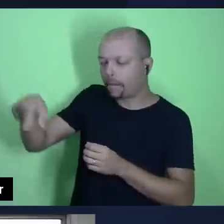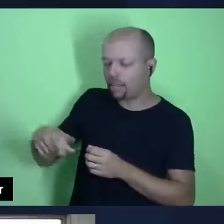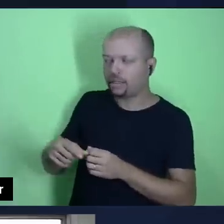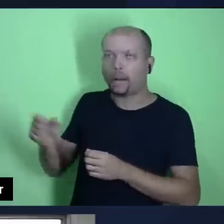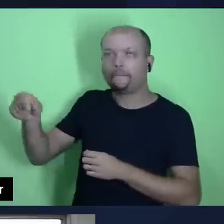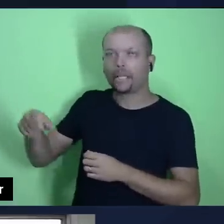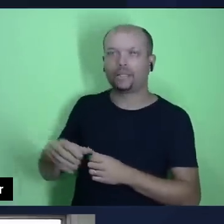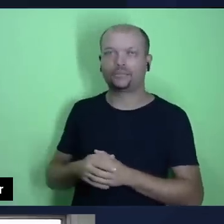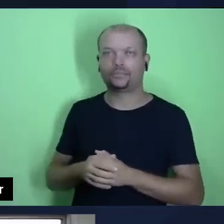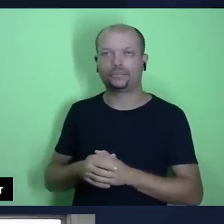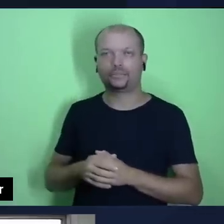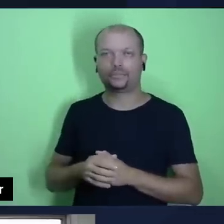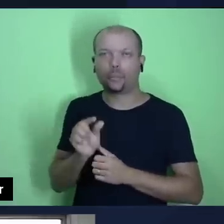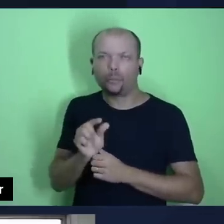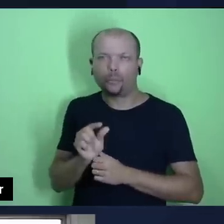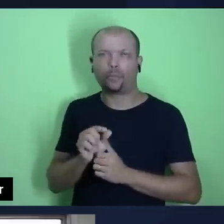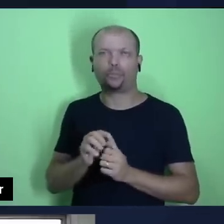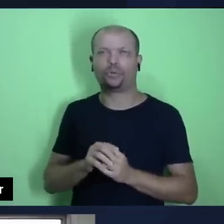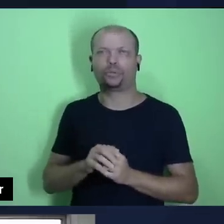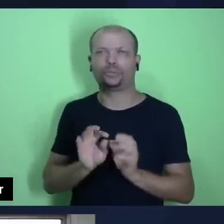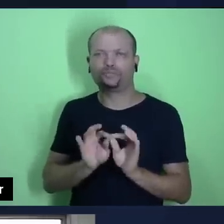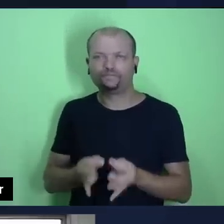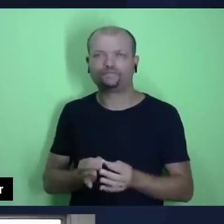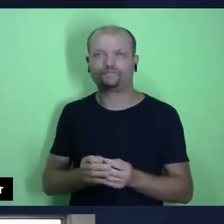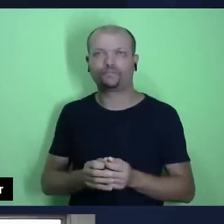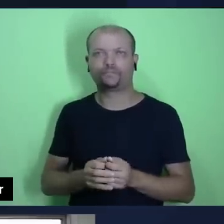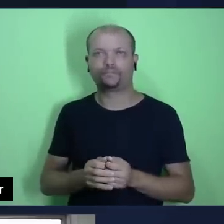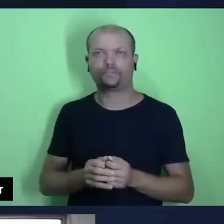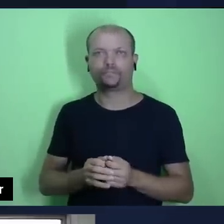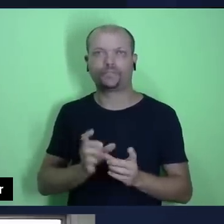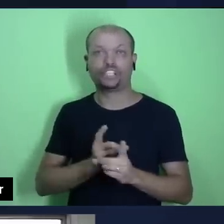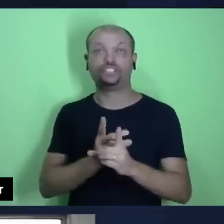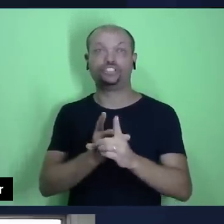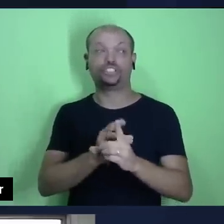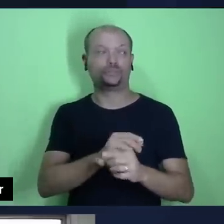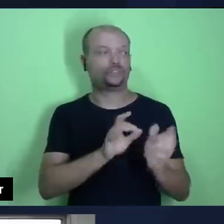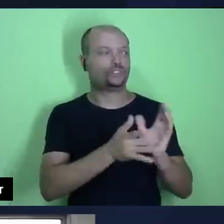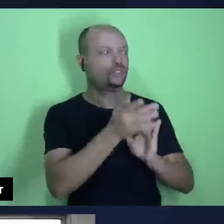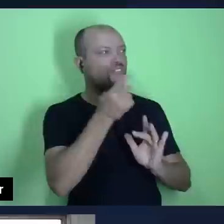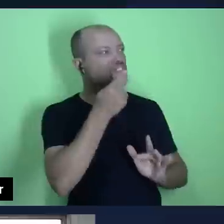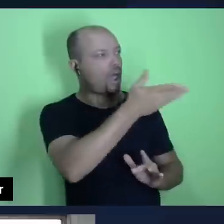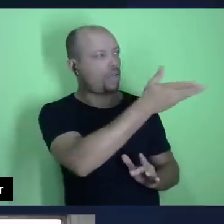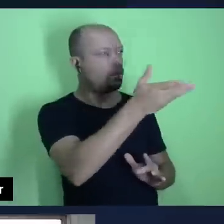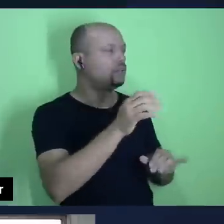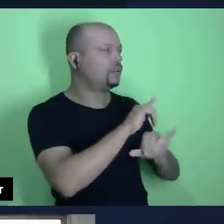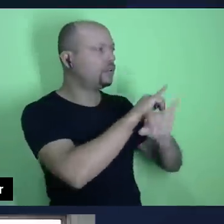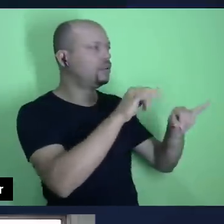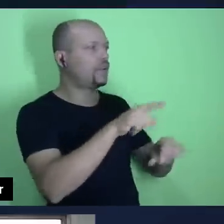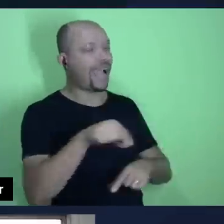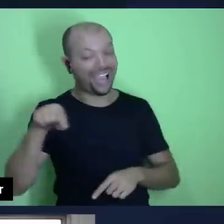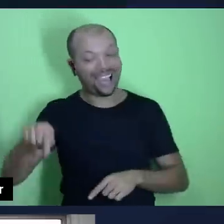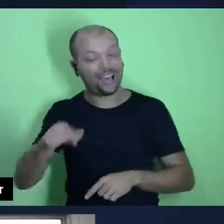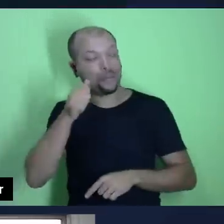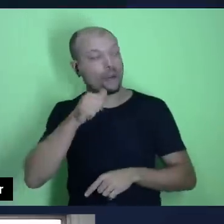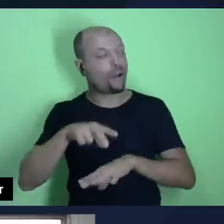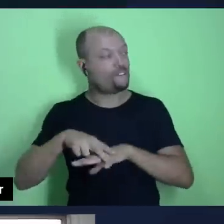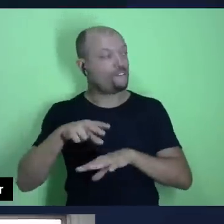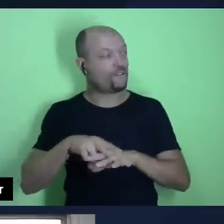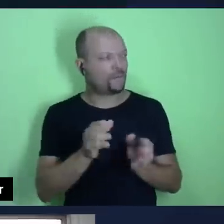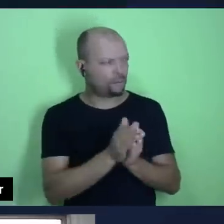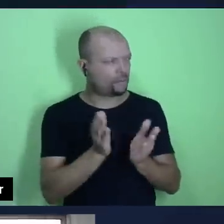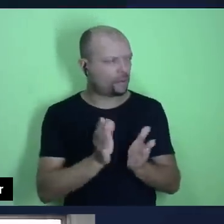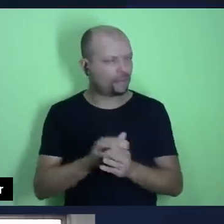a um quadrante. E chamando seus discípulos, disse-lhes, em verdade, vos digo que esta viúva pobre depositou no